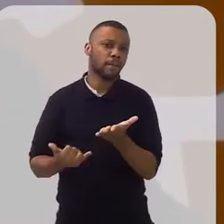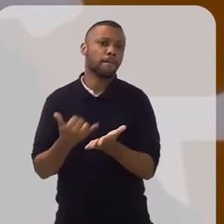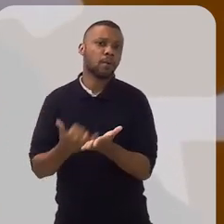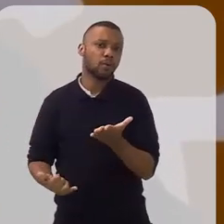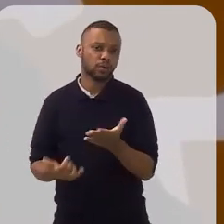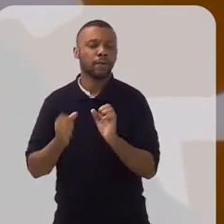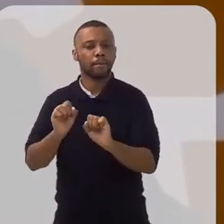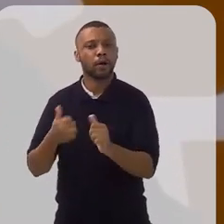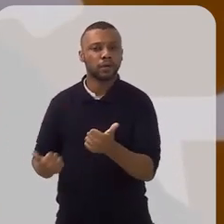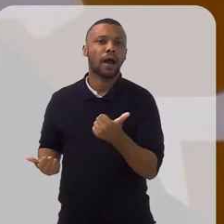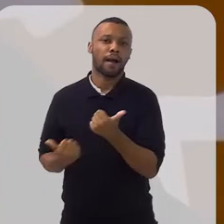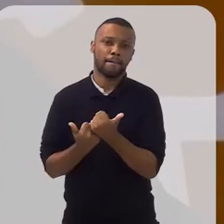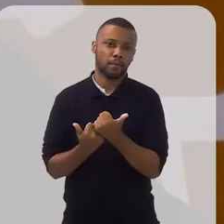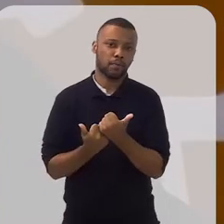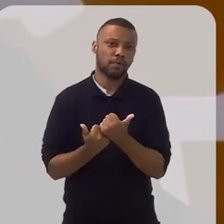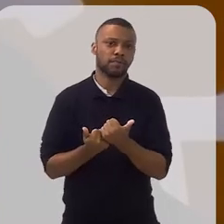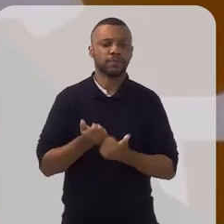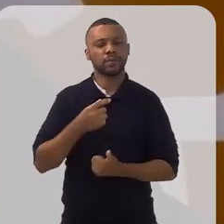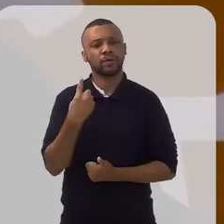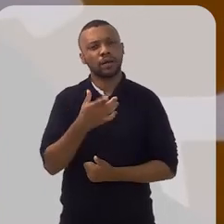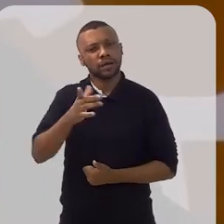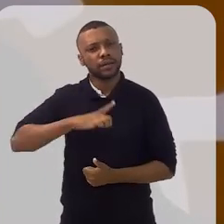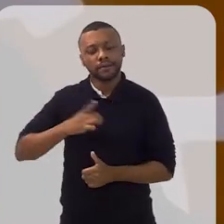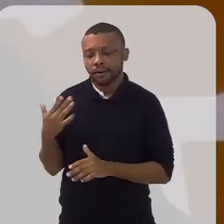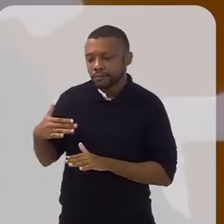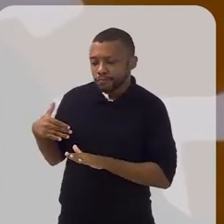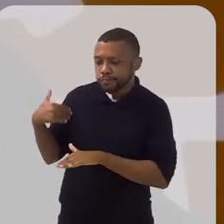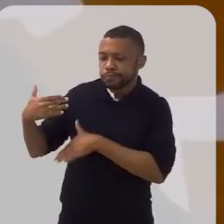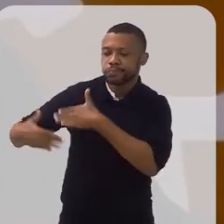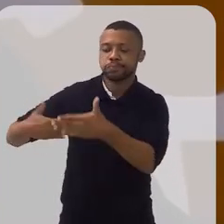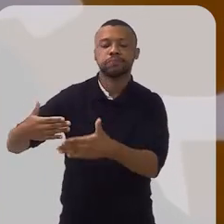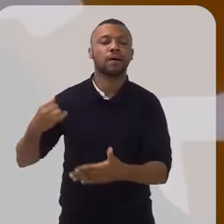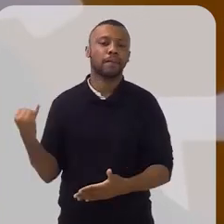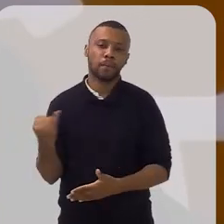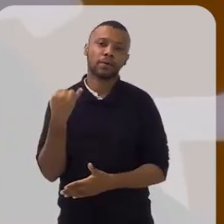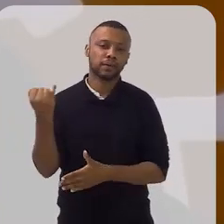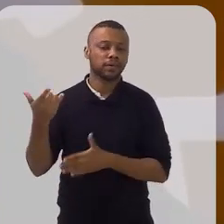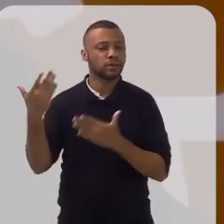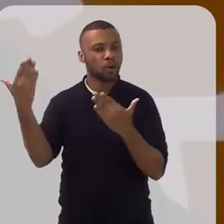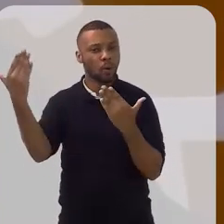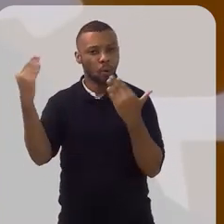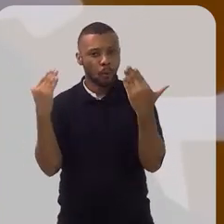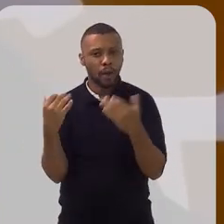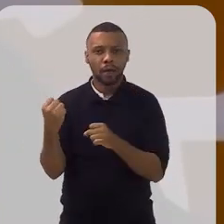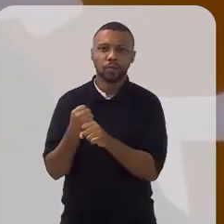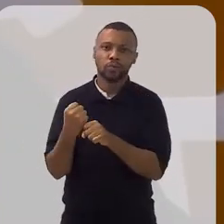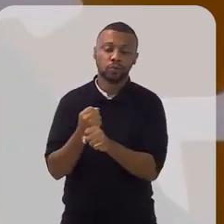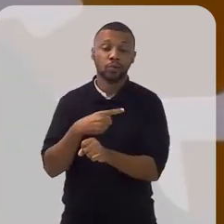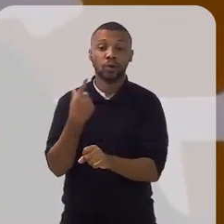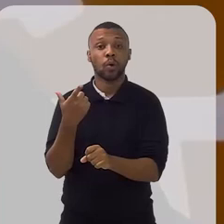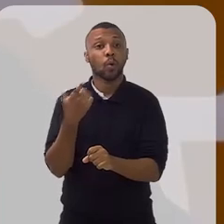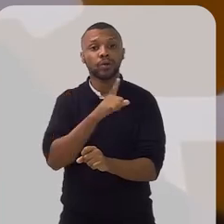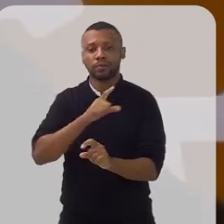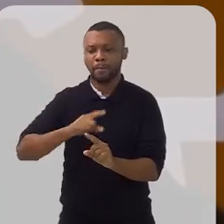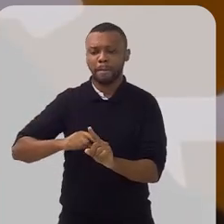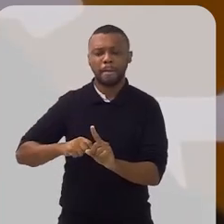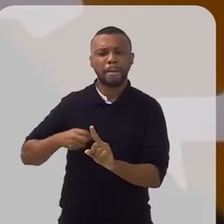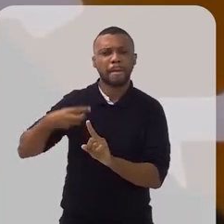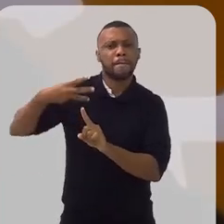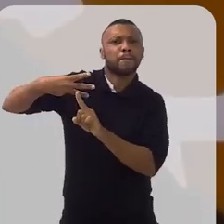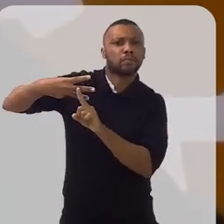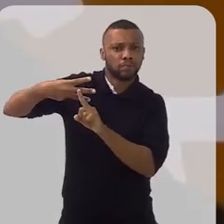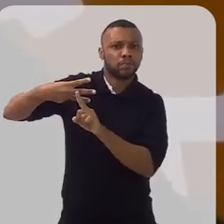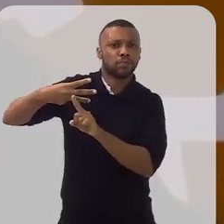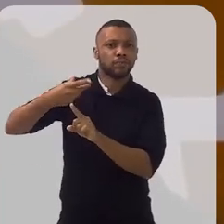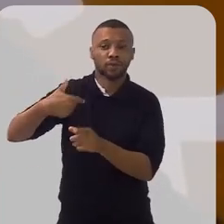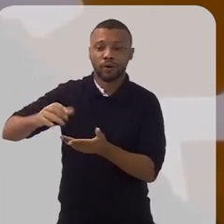podem fazer esse apoio. A gente teve já uma evolução importante nos últimos anos, a gente triplicou o valor